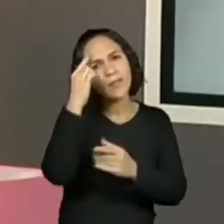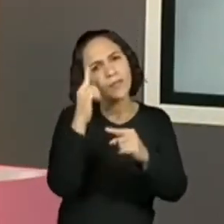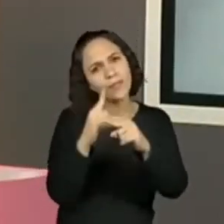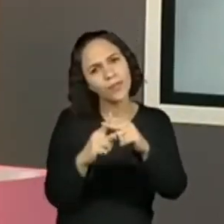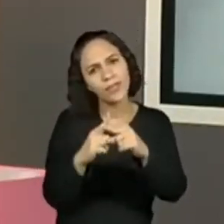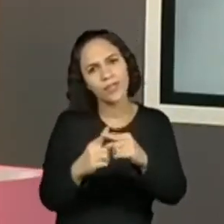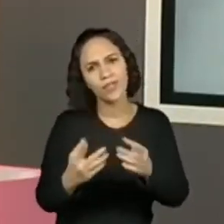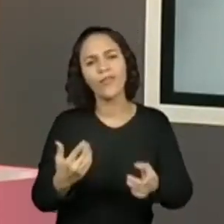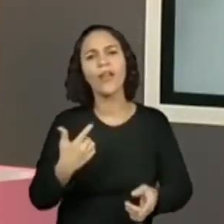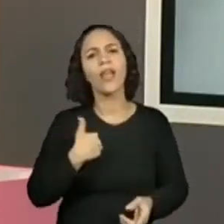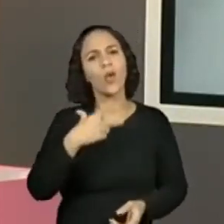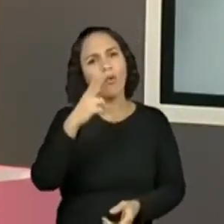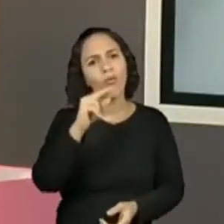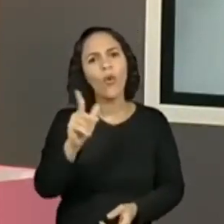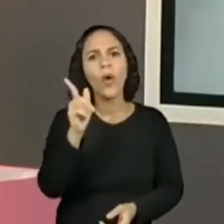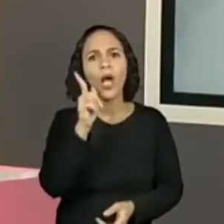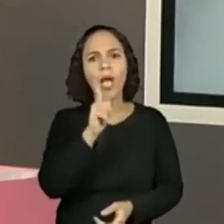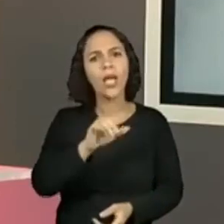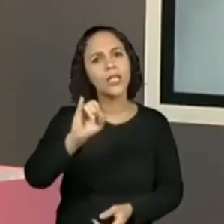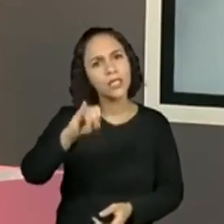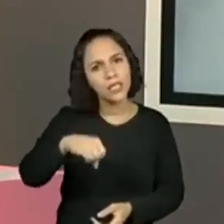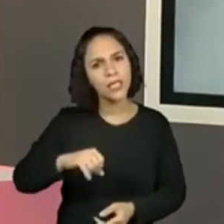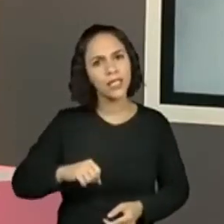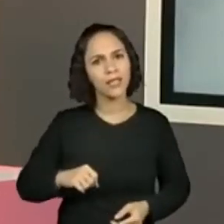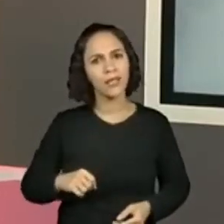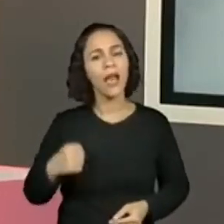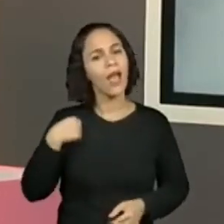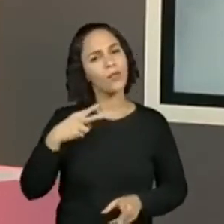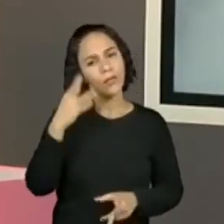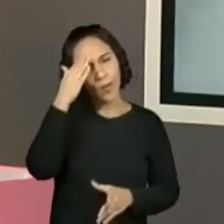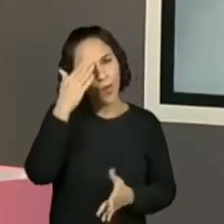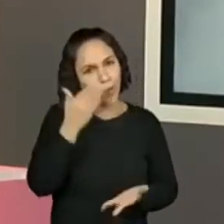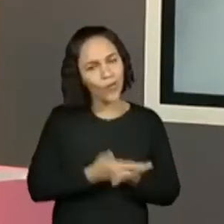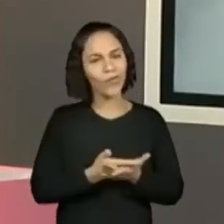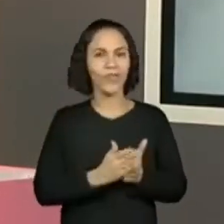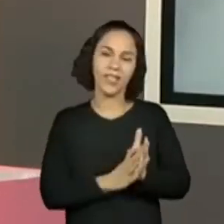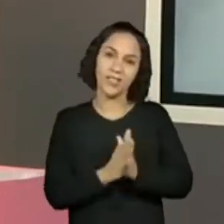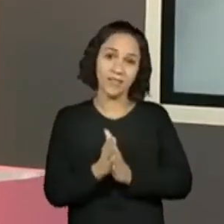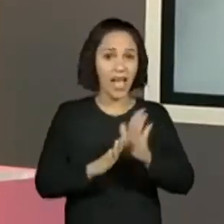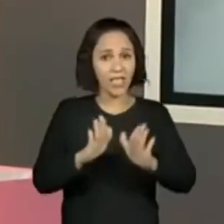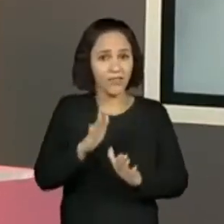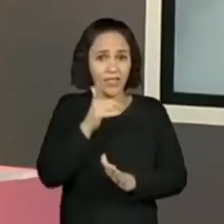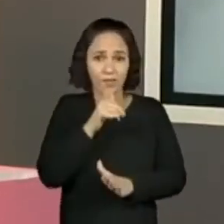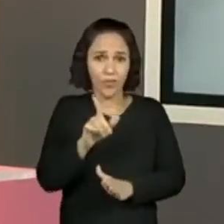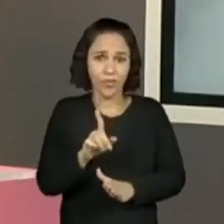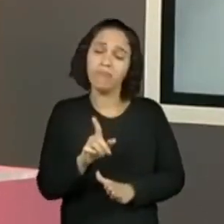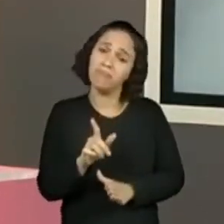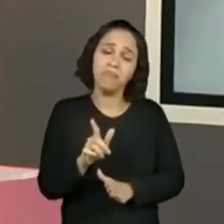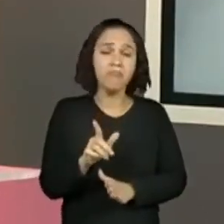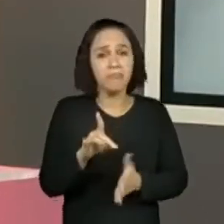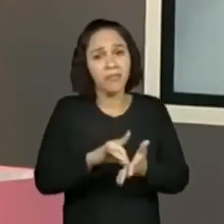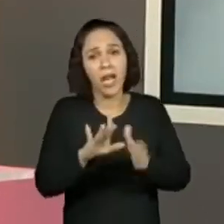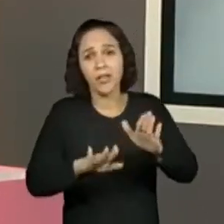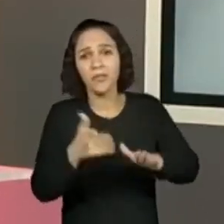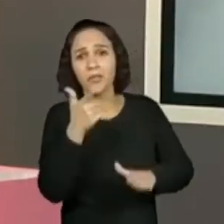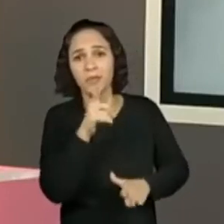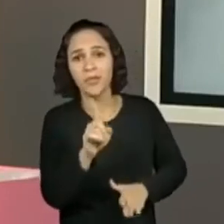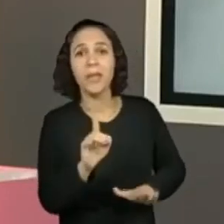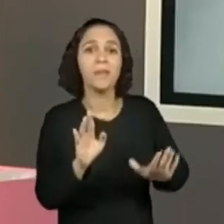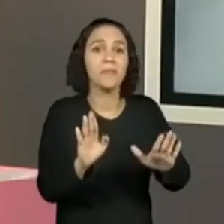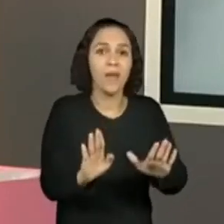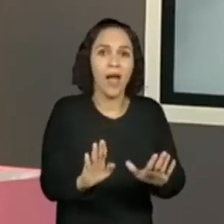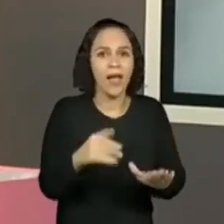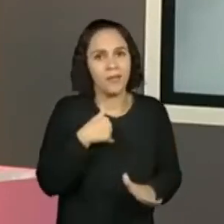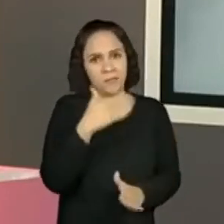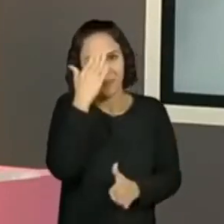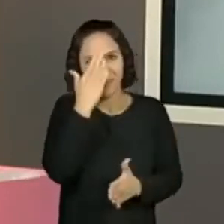irei ganhar este jogo. Eu sempre venho confiante. Às vezes não dá certo, às vezes não dá certo. Mas eu